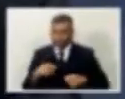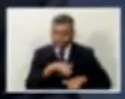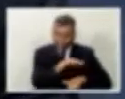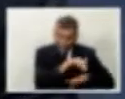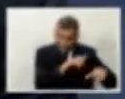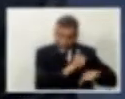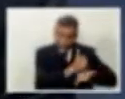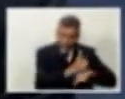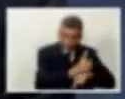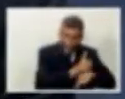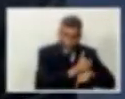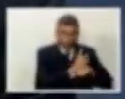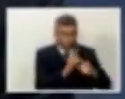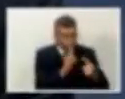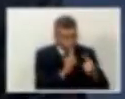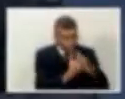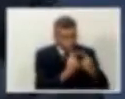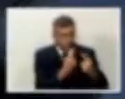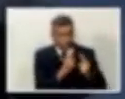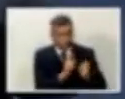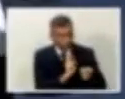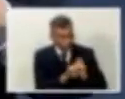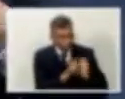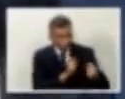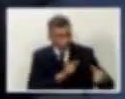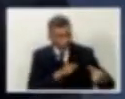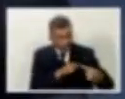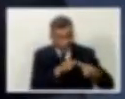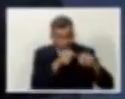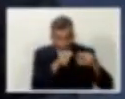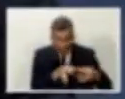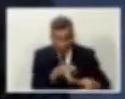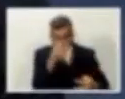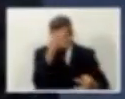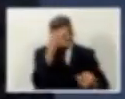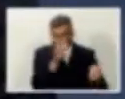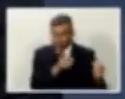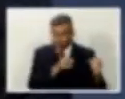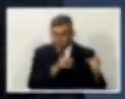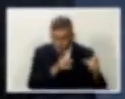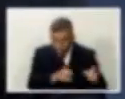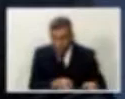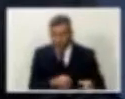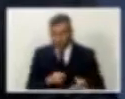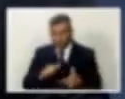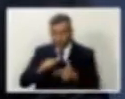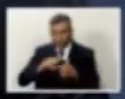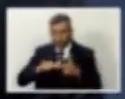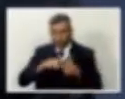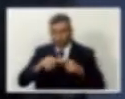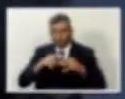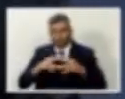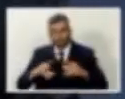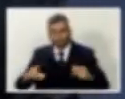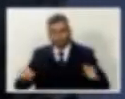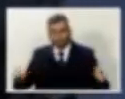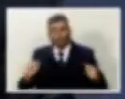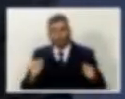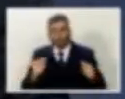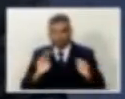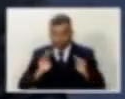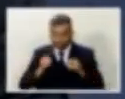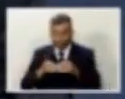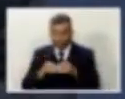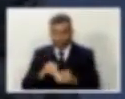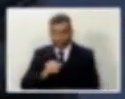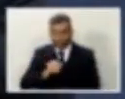que sejam positivas, para que a gente resolva os problemas que eventualmente existam de segurança alimentar na cidade de